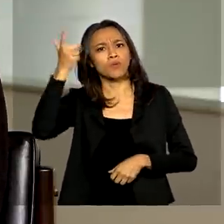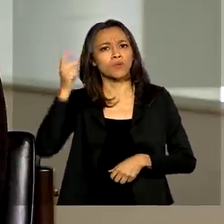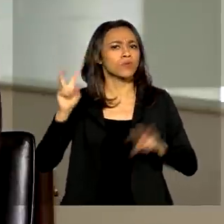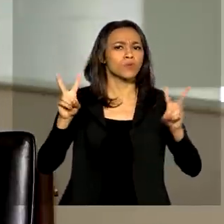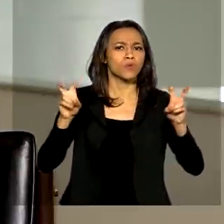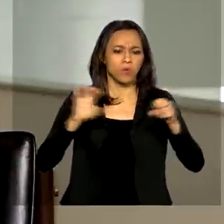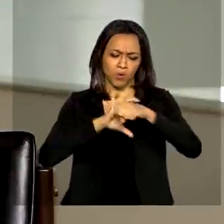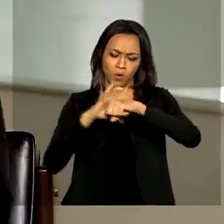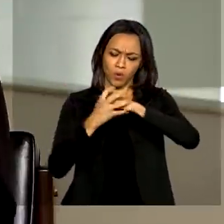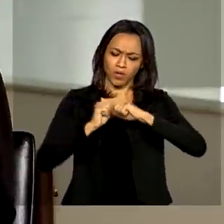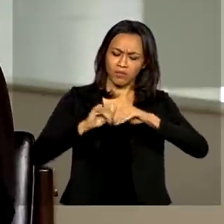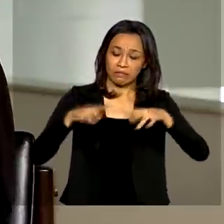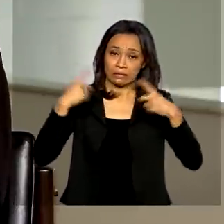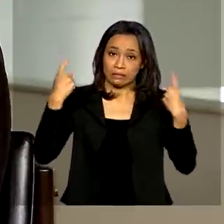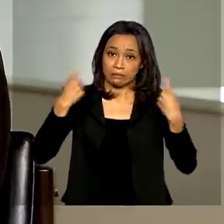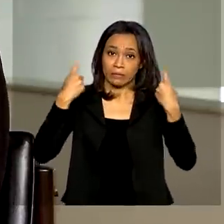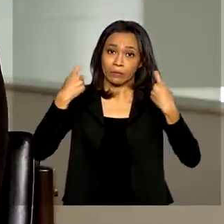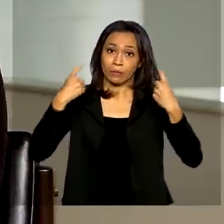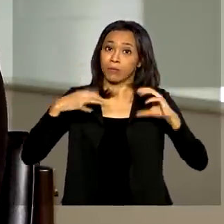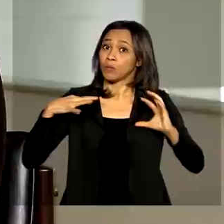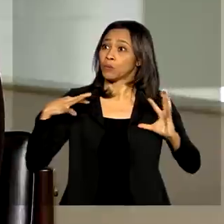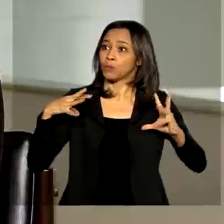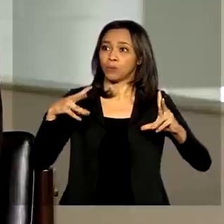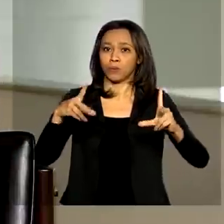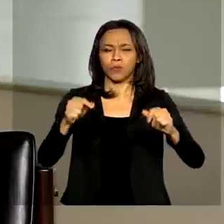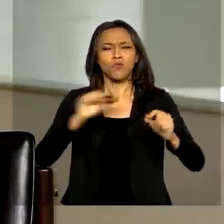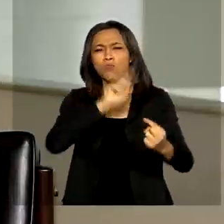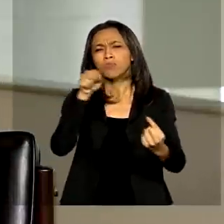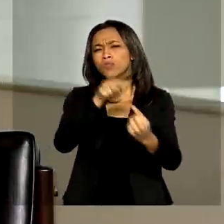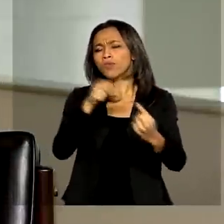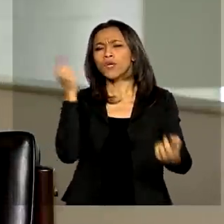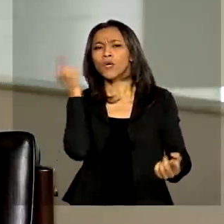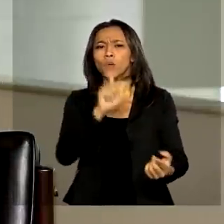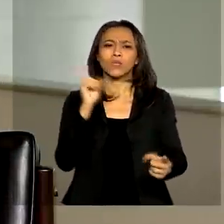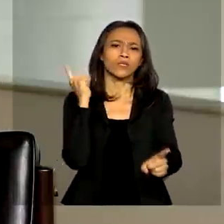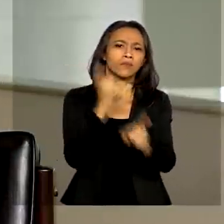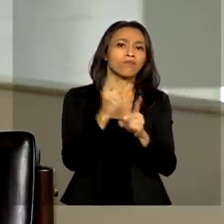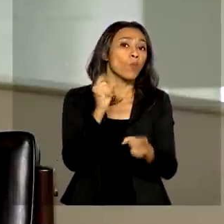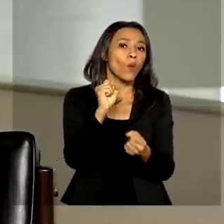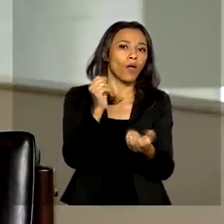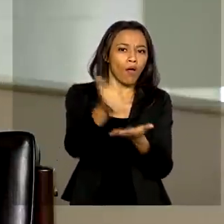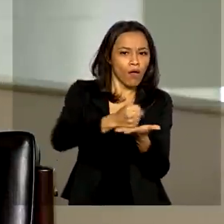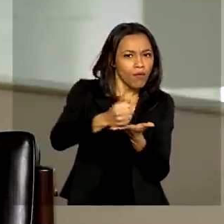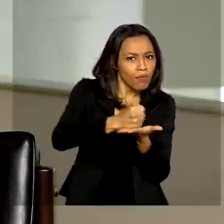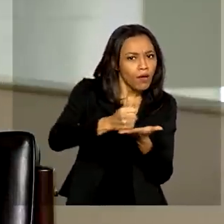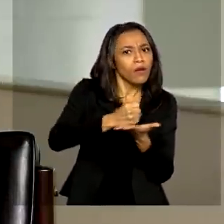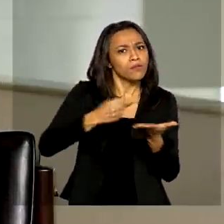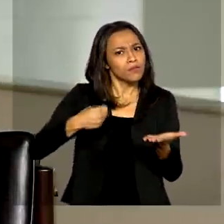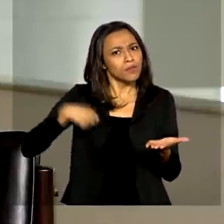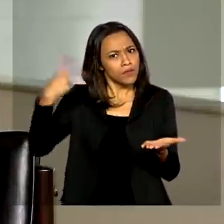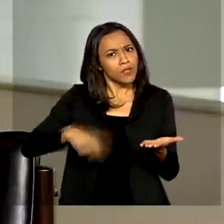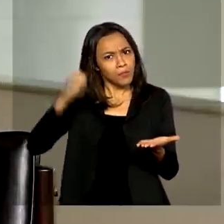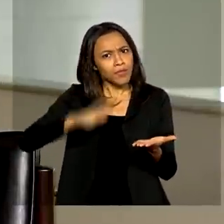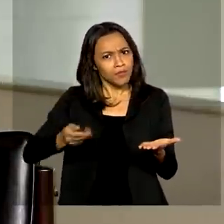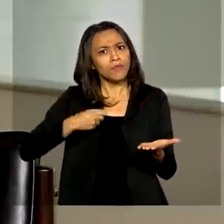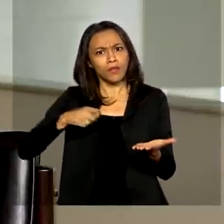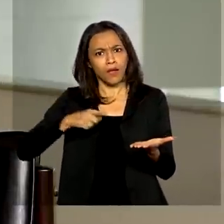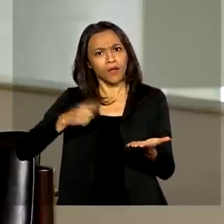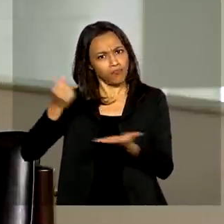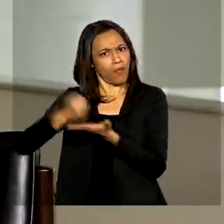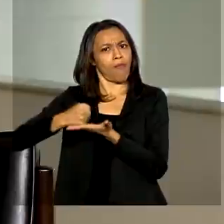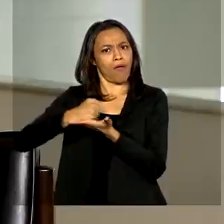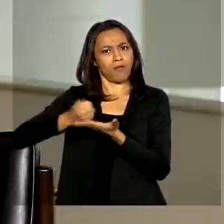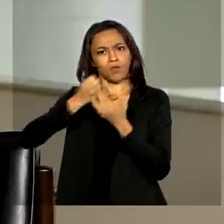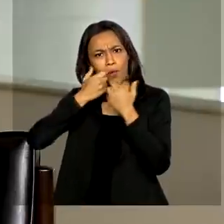essa questão do coronavírus que preocupa a todos. E um dos objetivos é encontrar um remédio que seja eficaz. E o Brasil tem uma boa notícia que tem um remédio